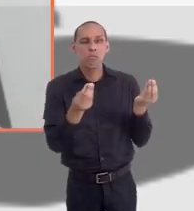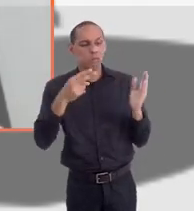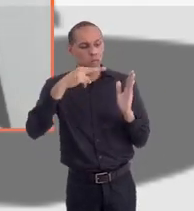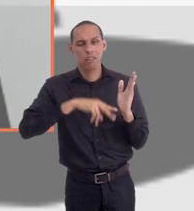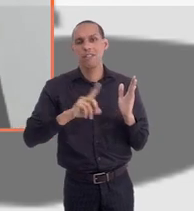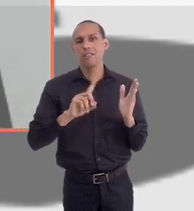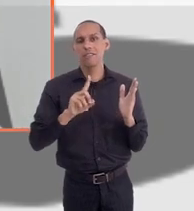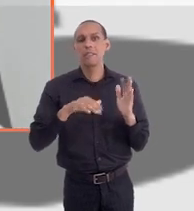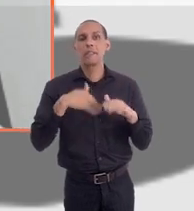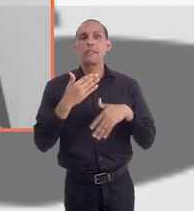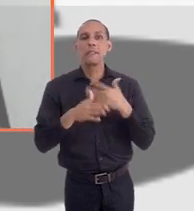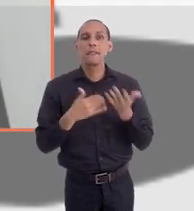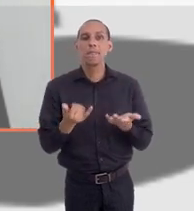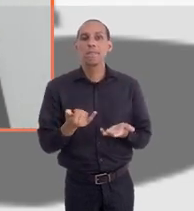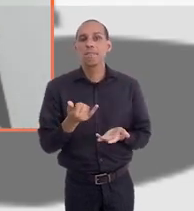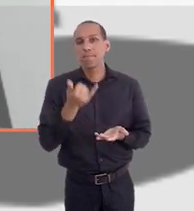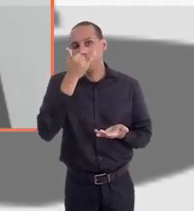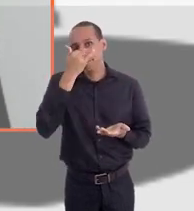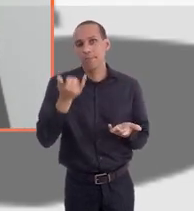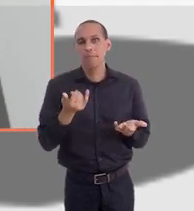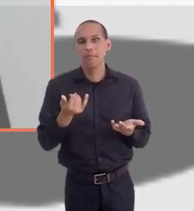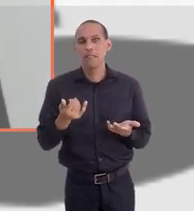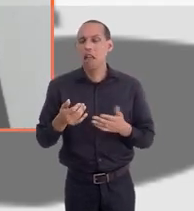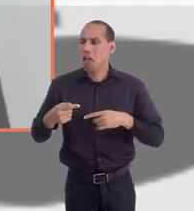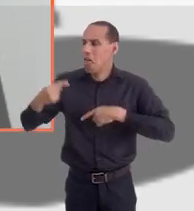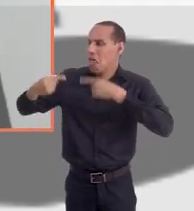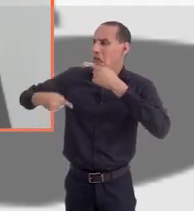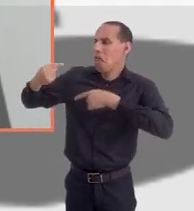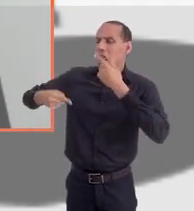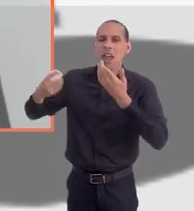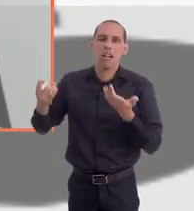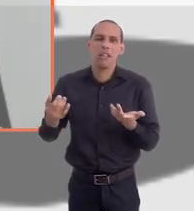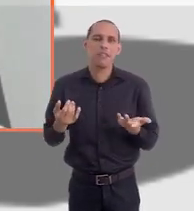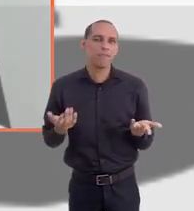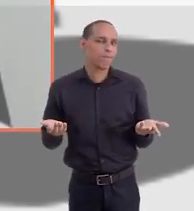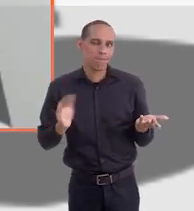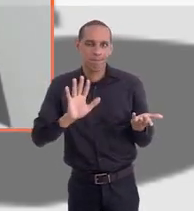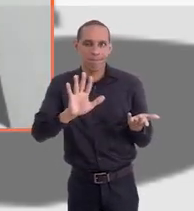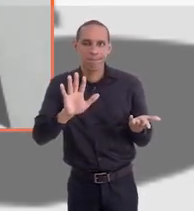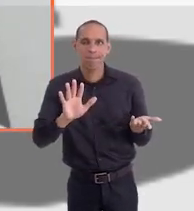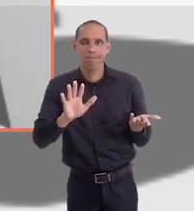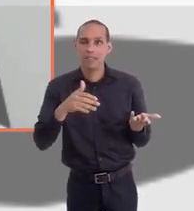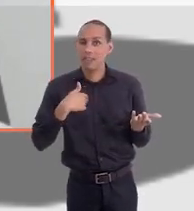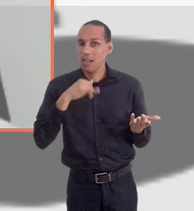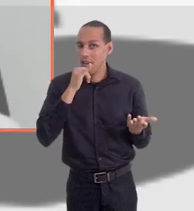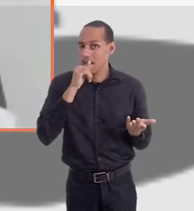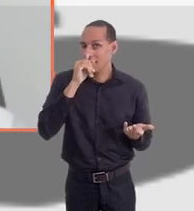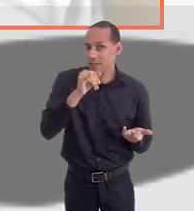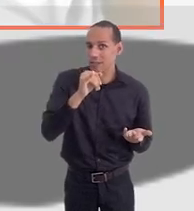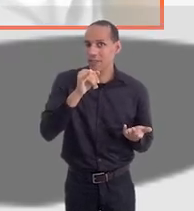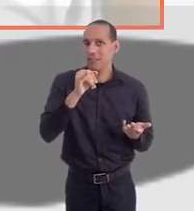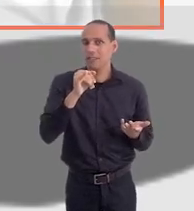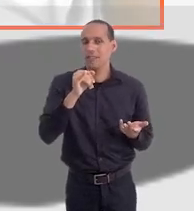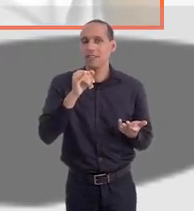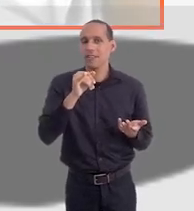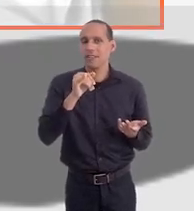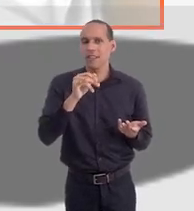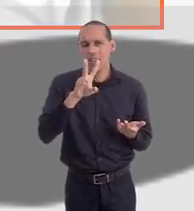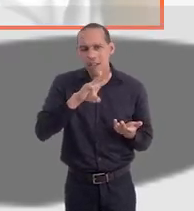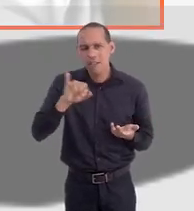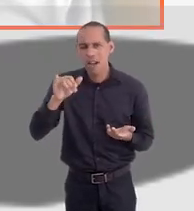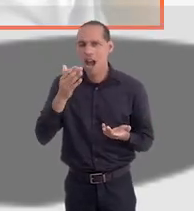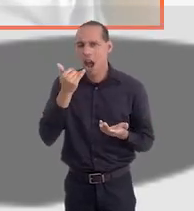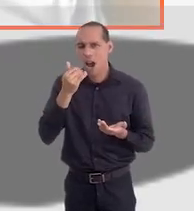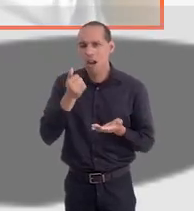pessoas não leem. E aí fica essa discussão, às vezes fica gastando energia discutindo bobeira. Então, o que eu tenho para falar para você é o seguinte, vai levar